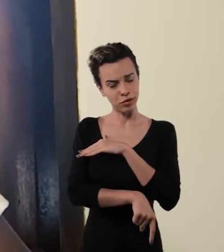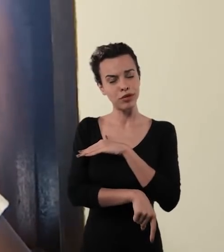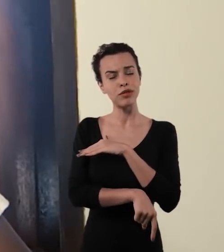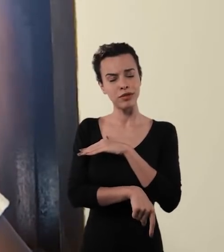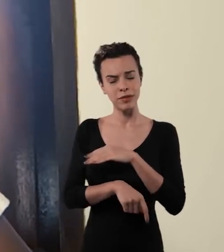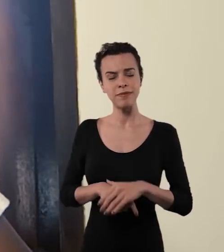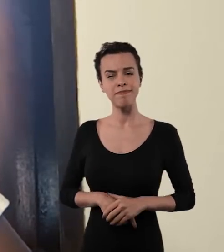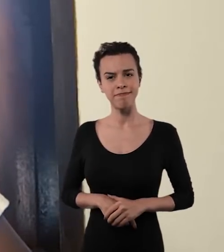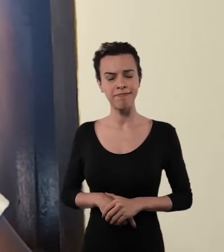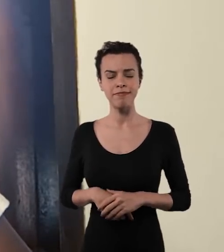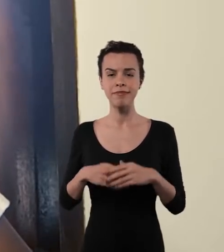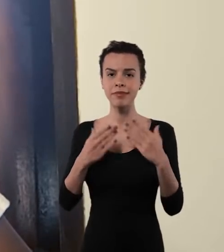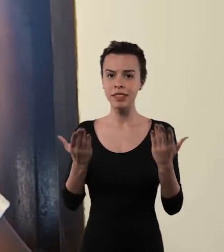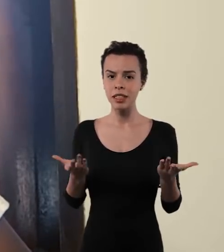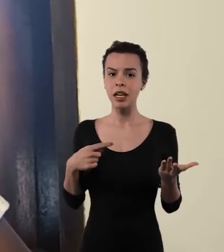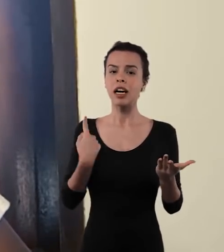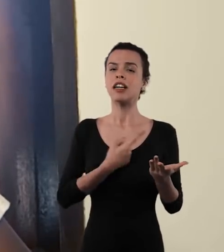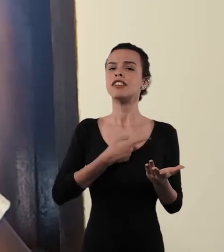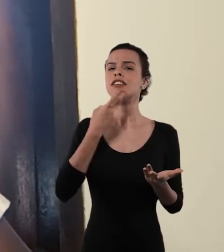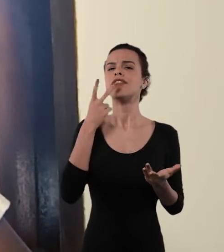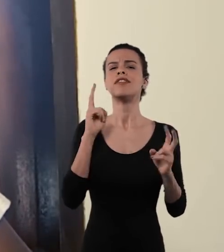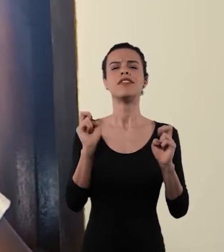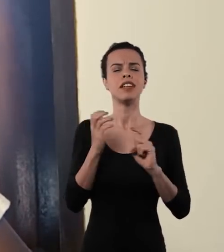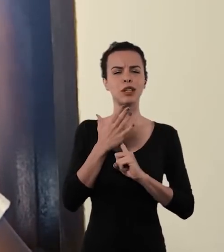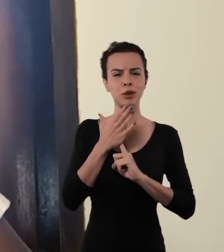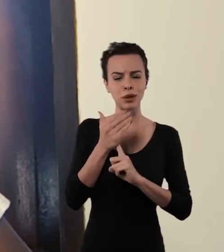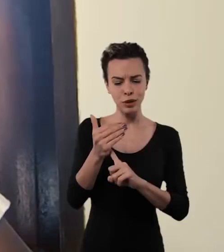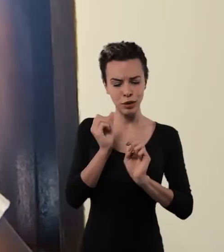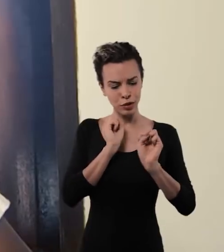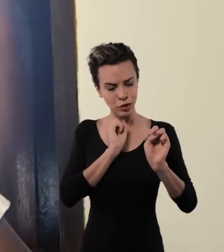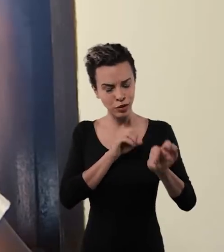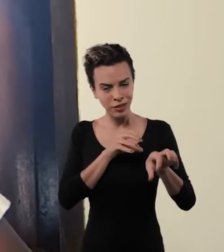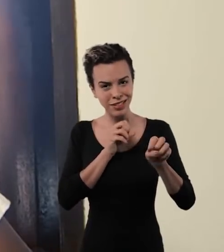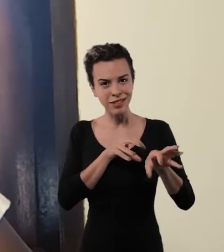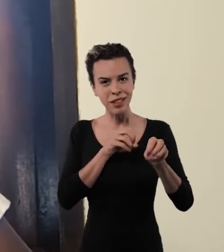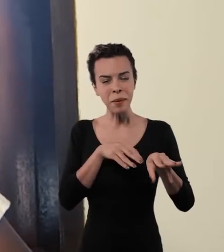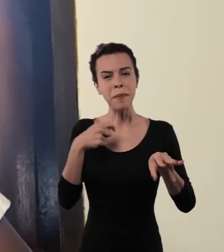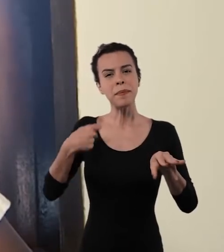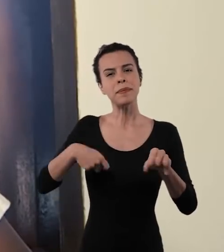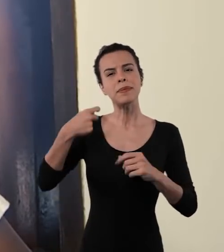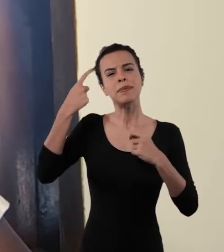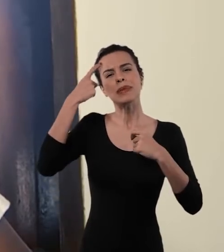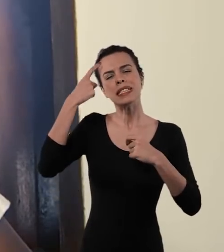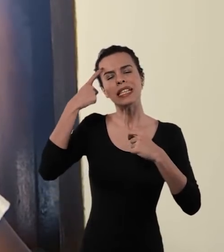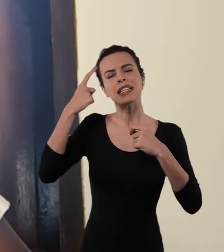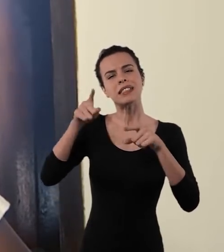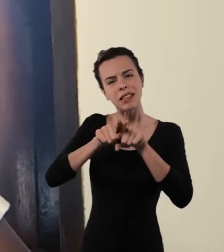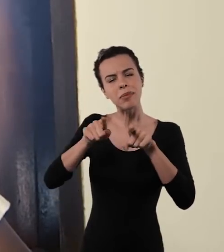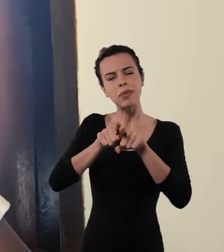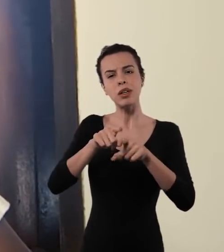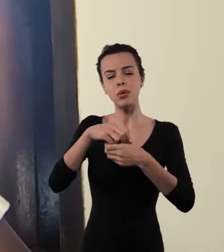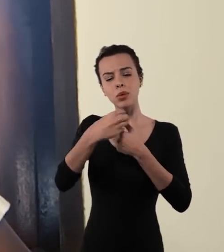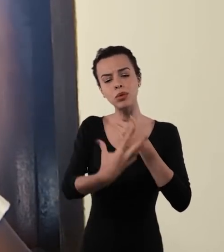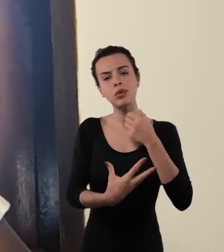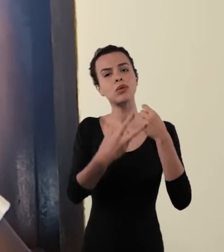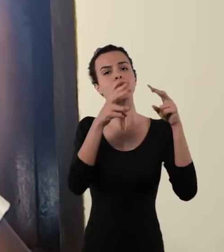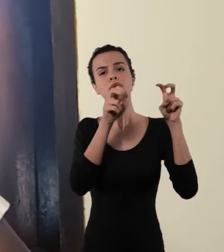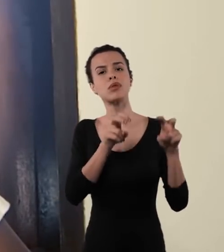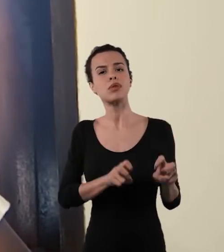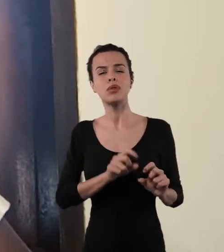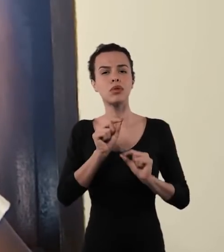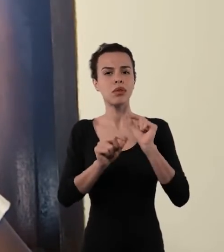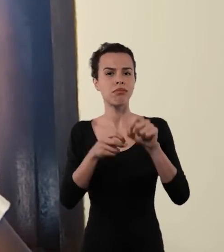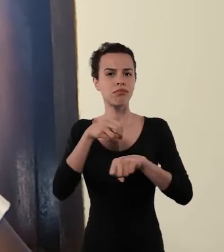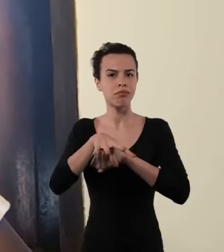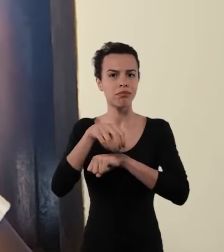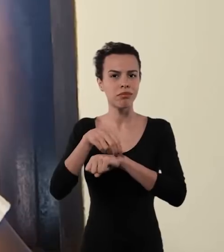do que a gente imagina. Portanto, quando a gente fala de uma tecnologia educacional, a gente tem que pensar também nos conteúdos que vão